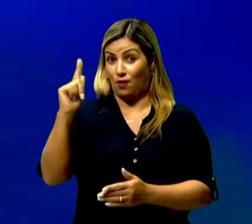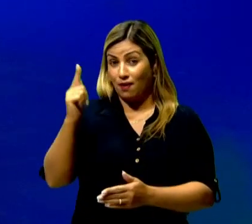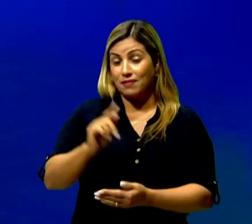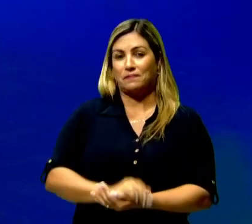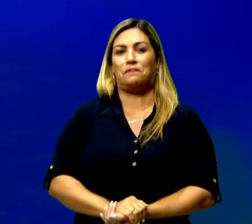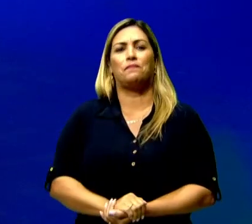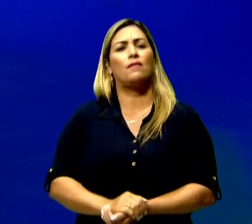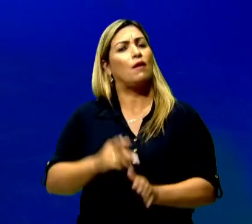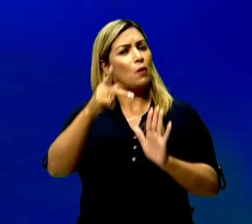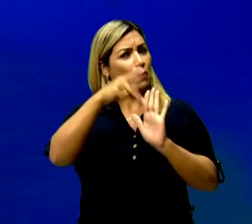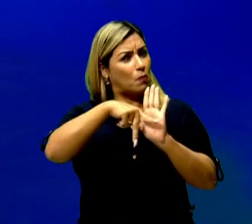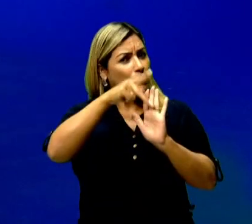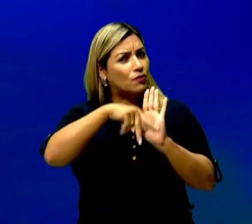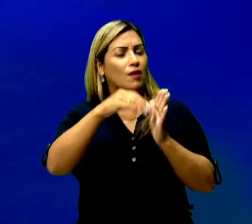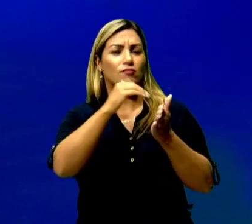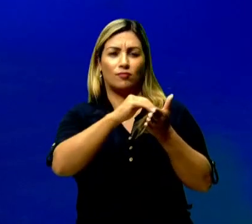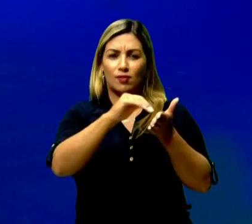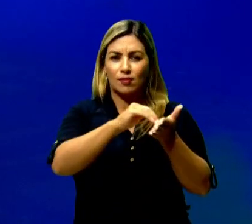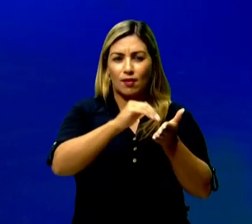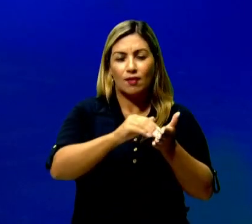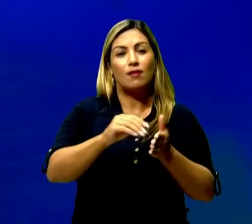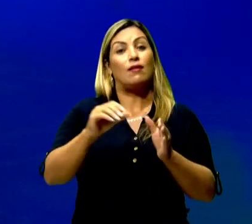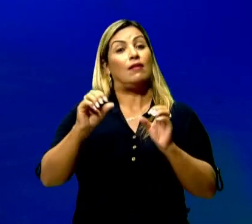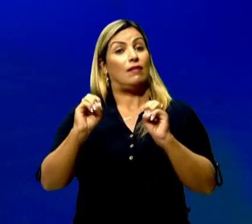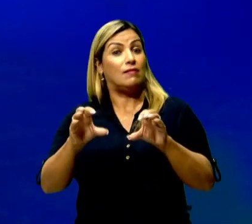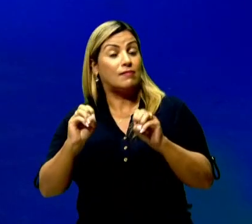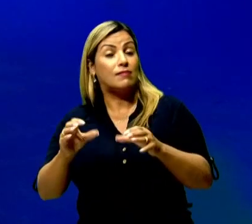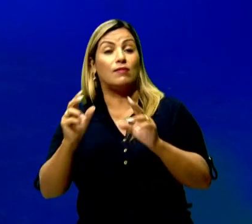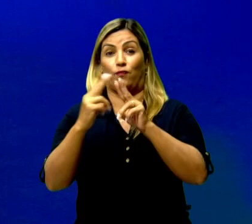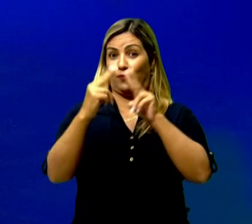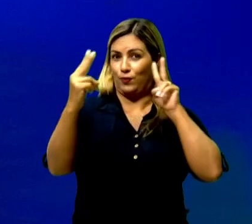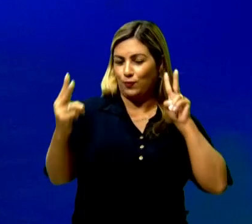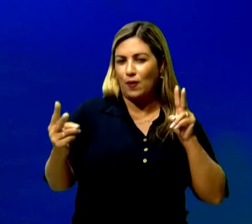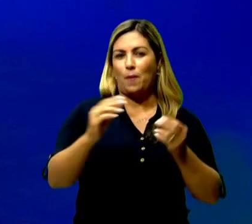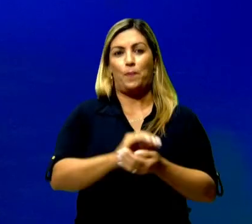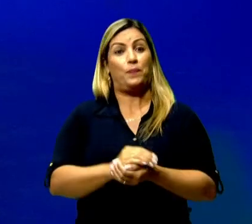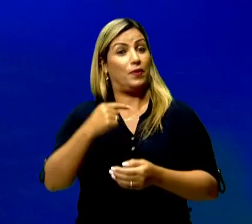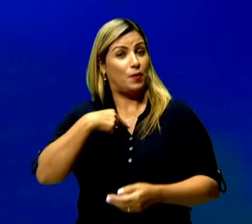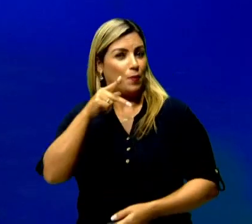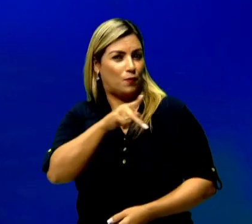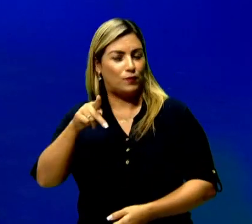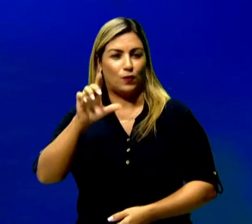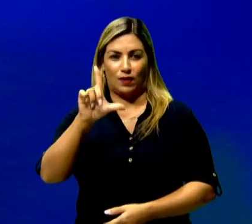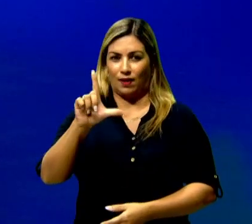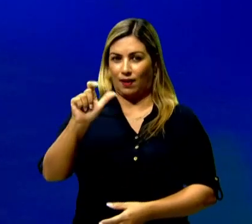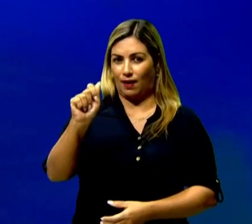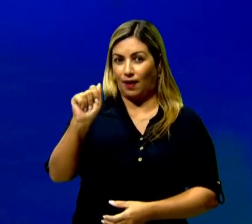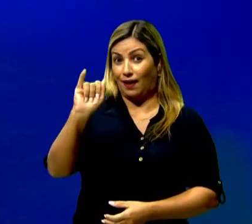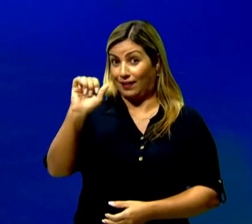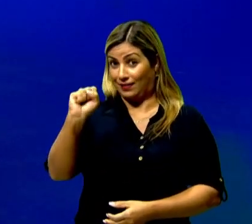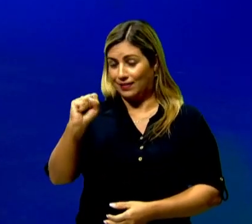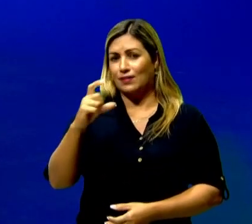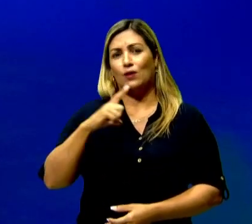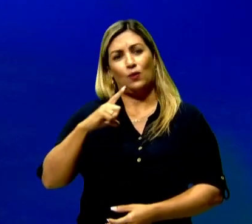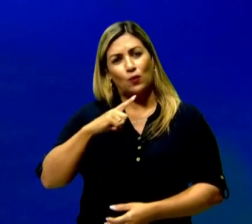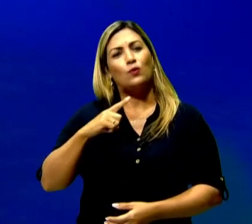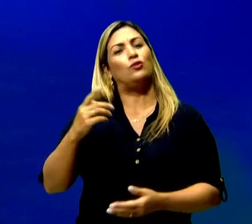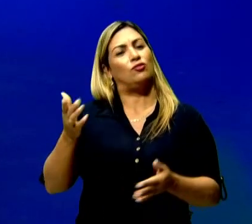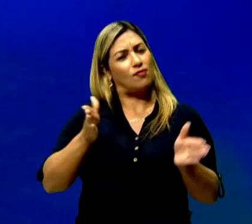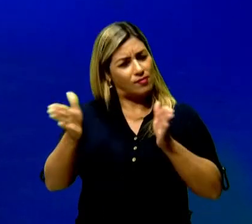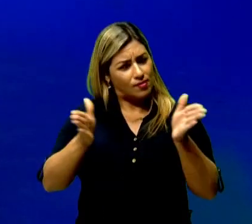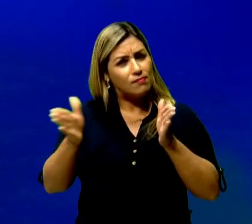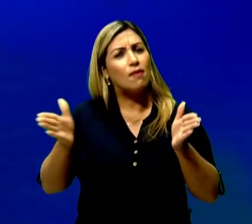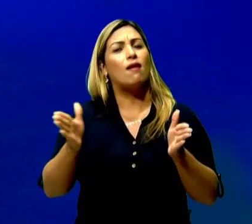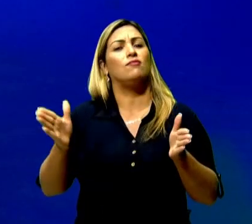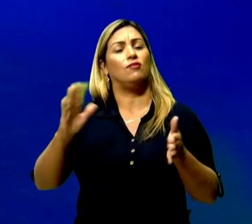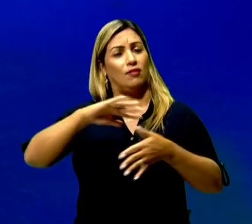Esse é o projeto Ceduque em Ação e eu sou a professora Laís e nossa aula tem acessibilidade em libras, hoje com a intérprete